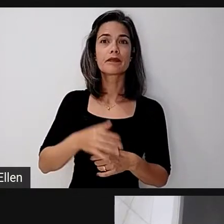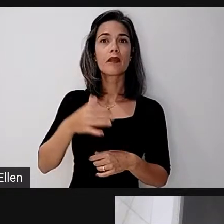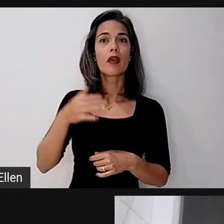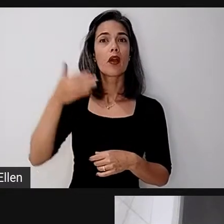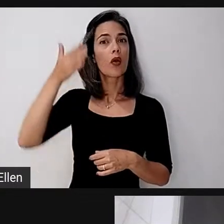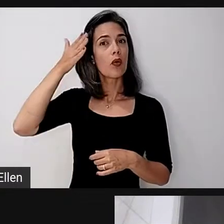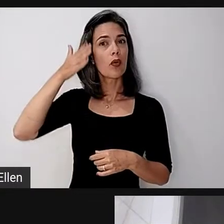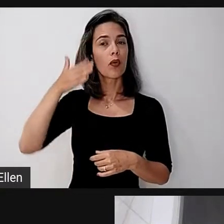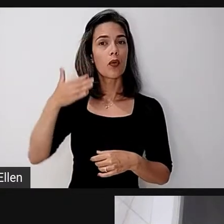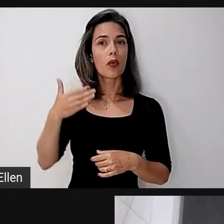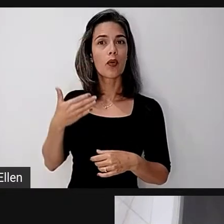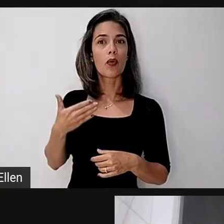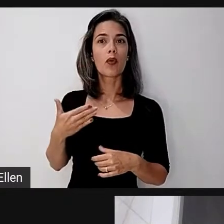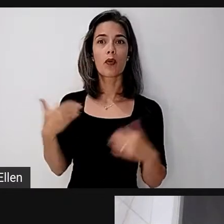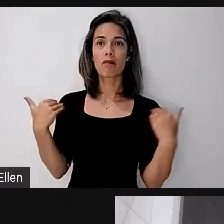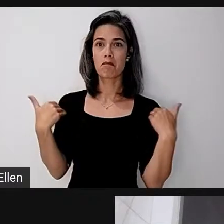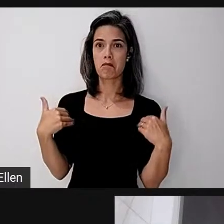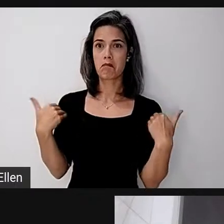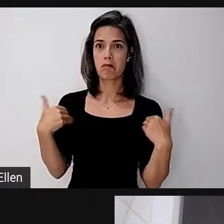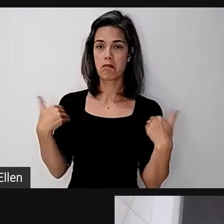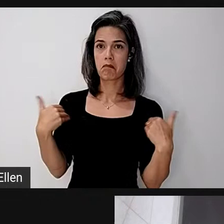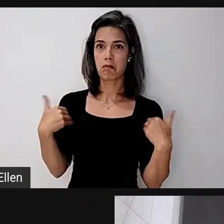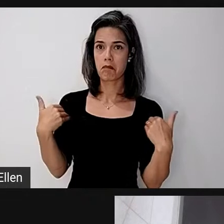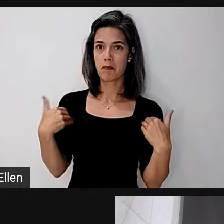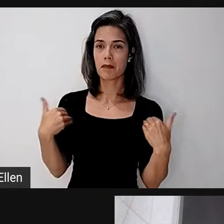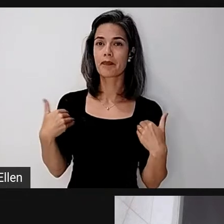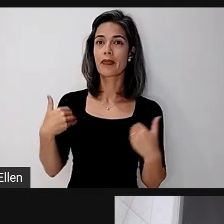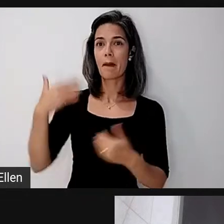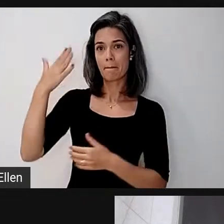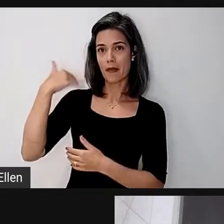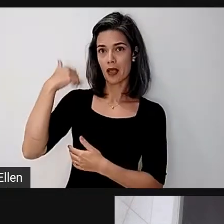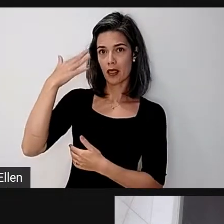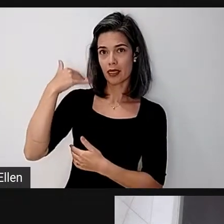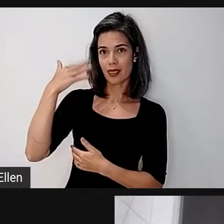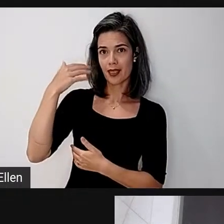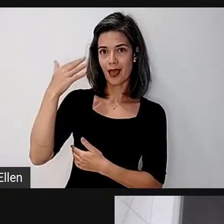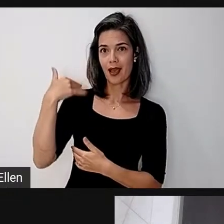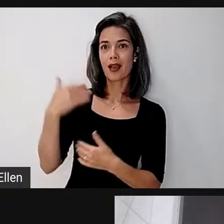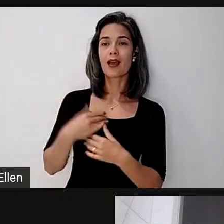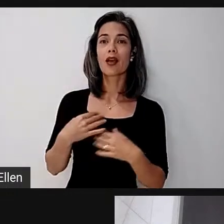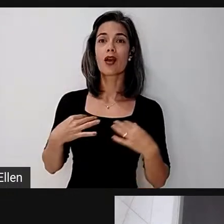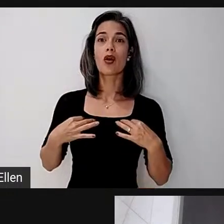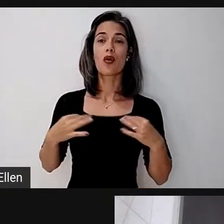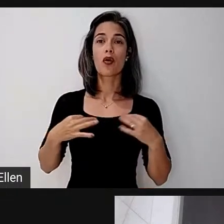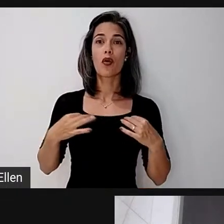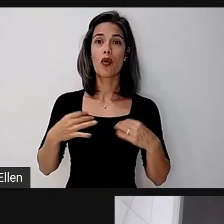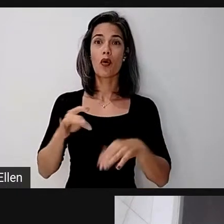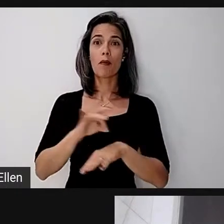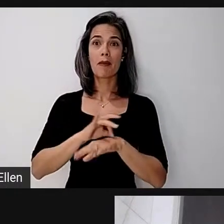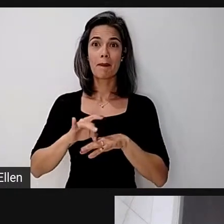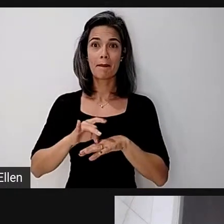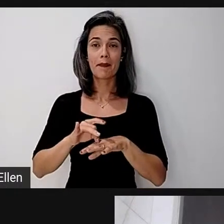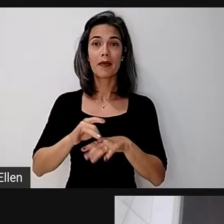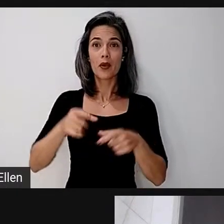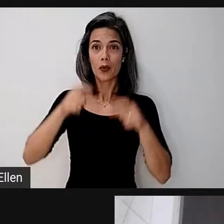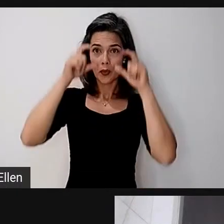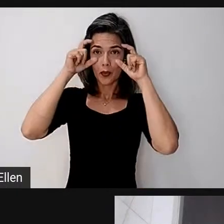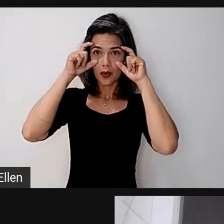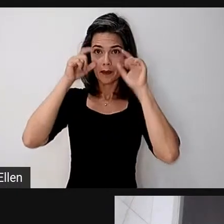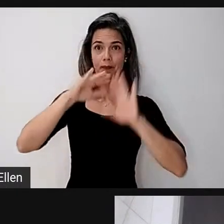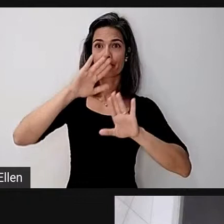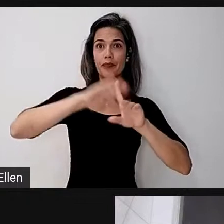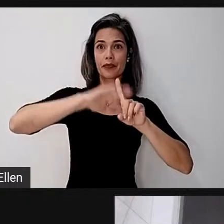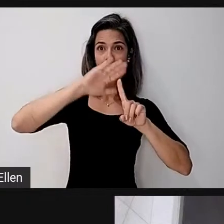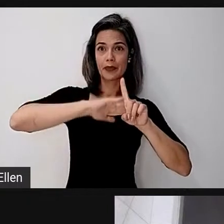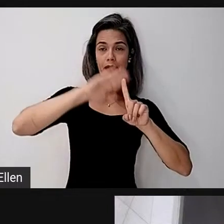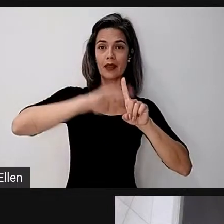estendem até abaixo dos ombros, eles têm luzes, estou usando uma blusa preta, estou com óculos e atrás de mim tem uma porta de vidro